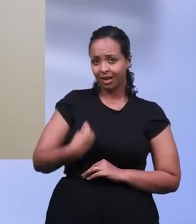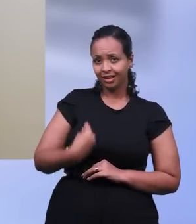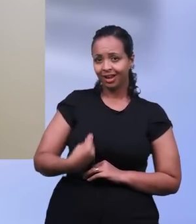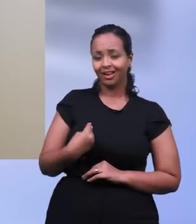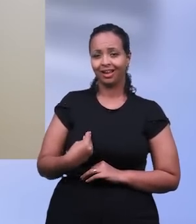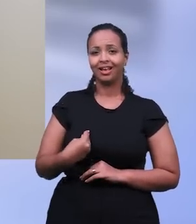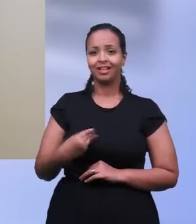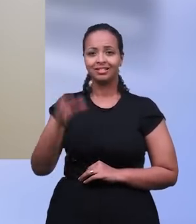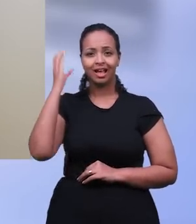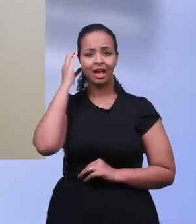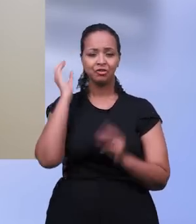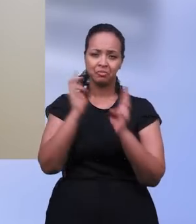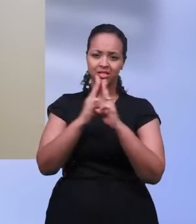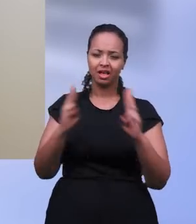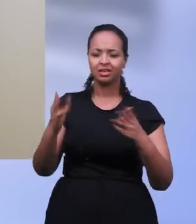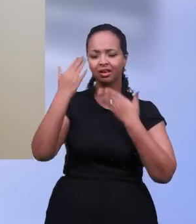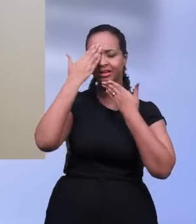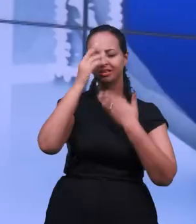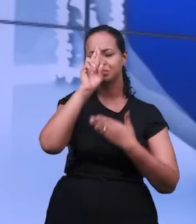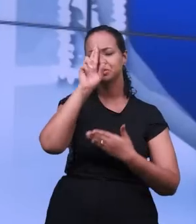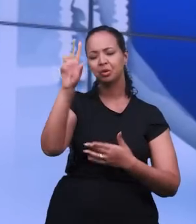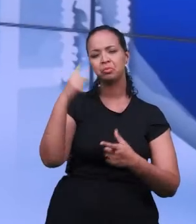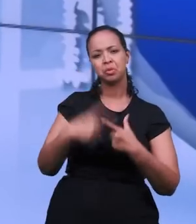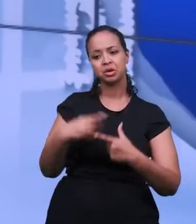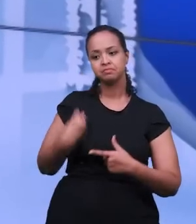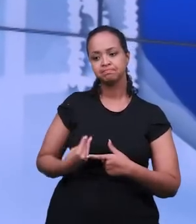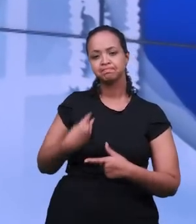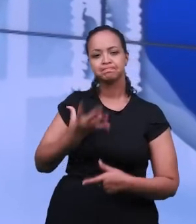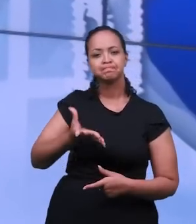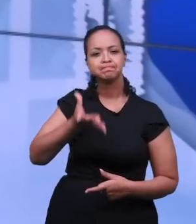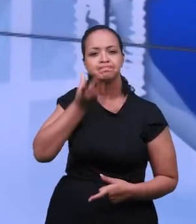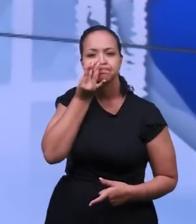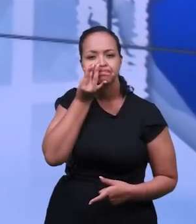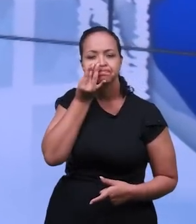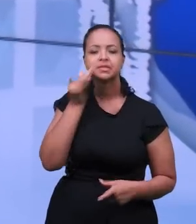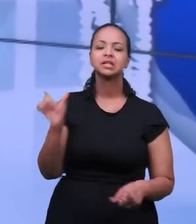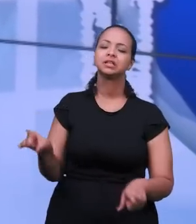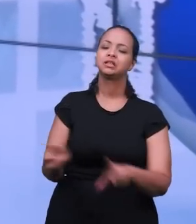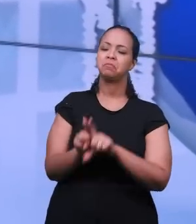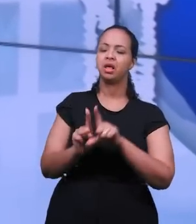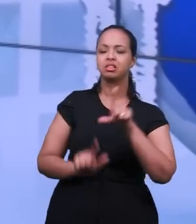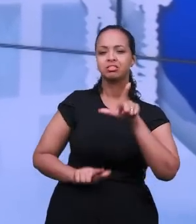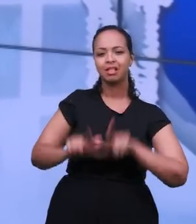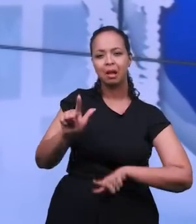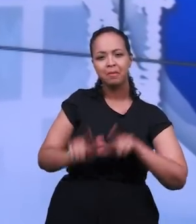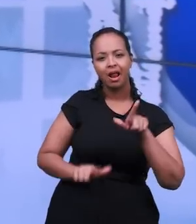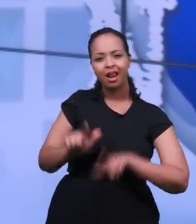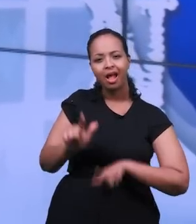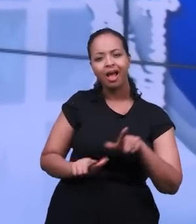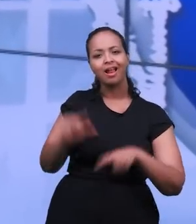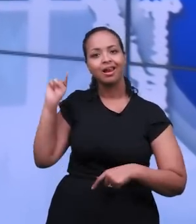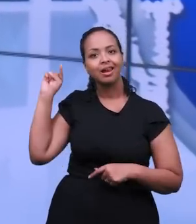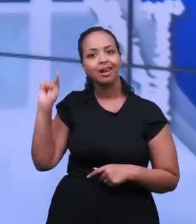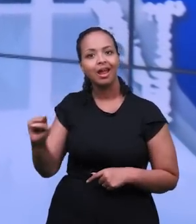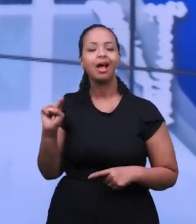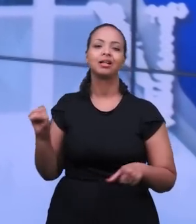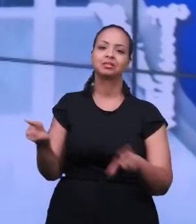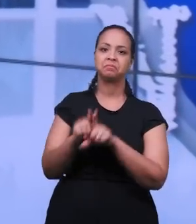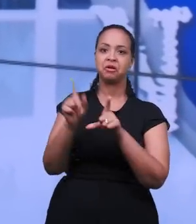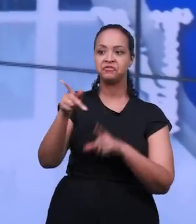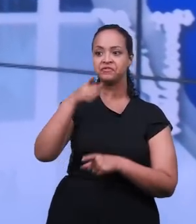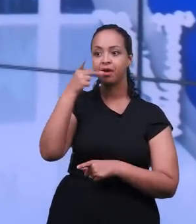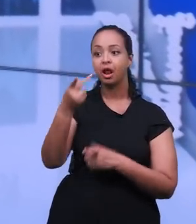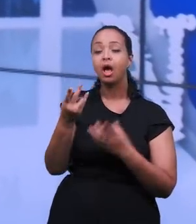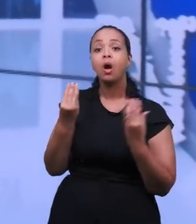Manaí glorificamos ao Senhor por poder estar ali presente, por poder trabalhar nesse evento, por poder